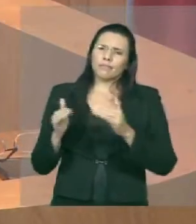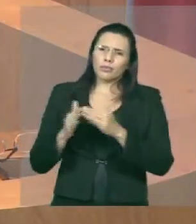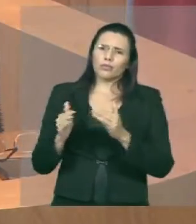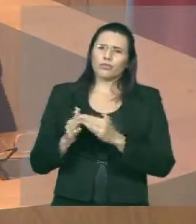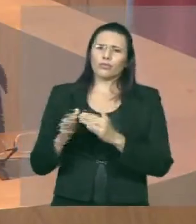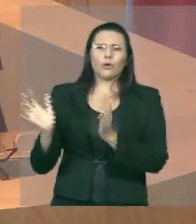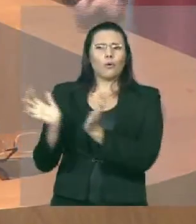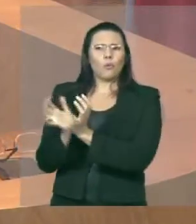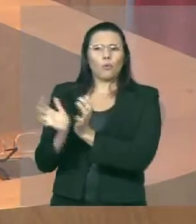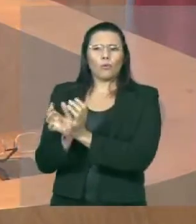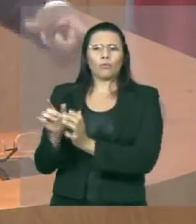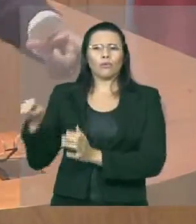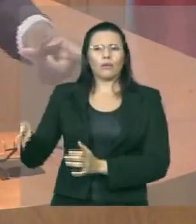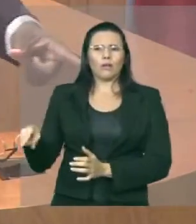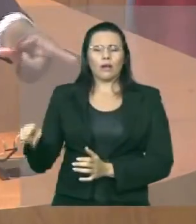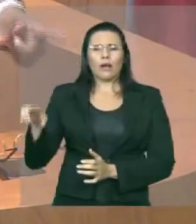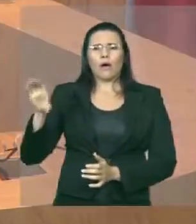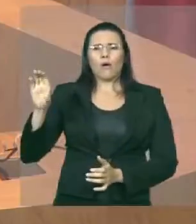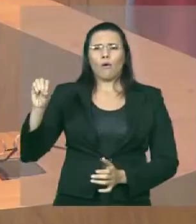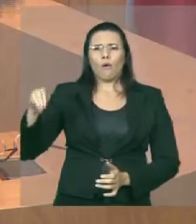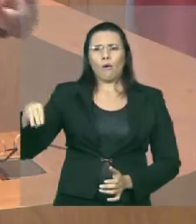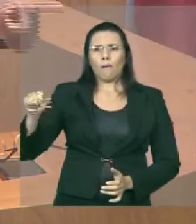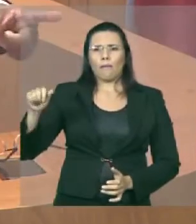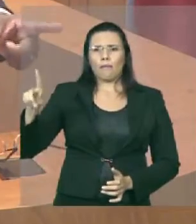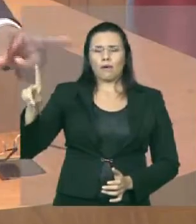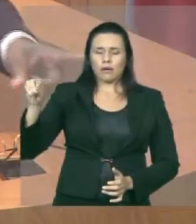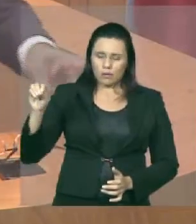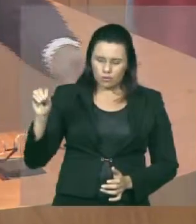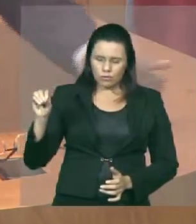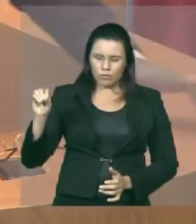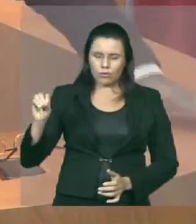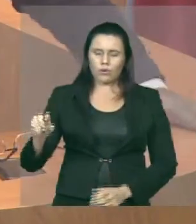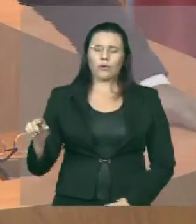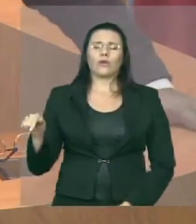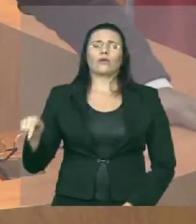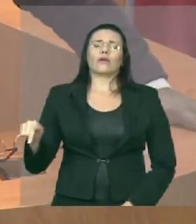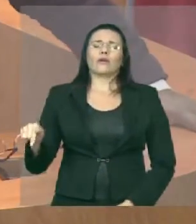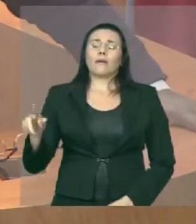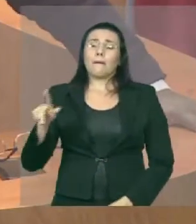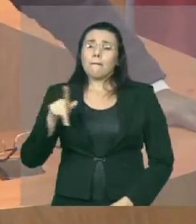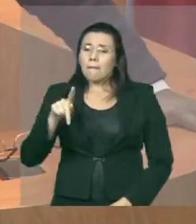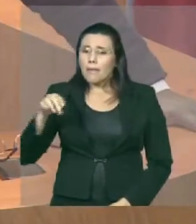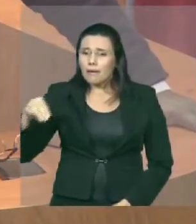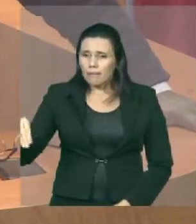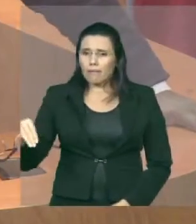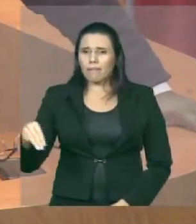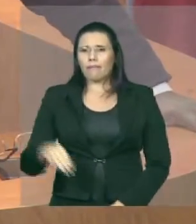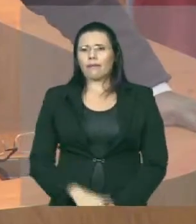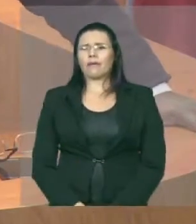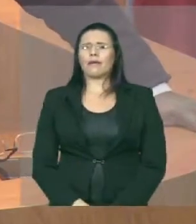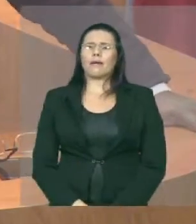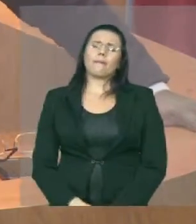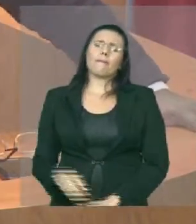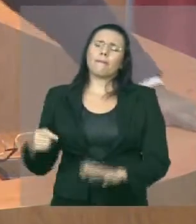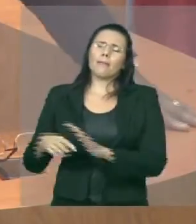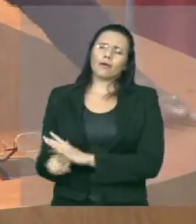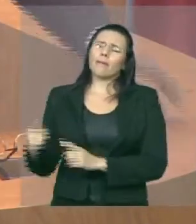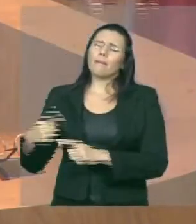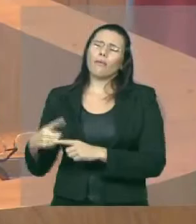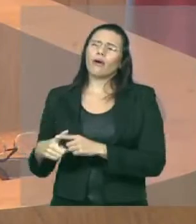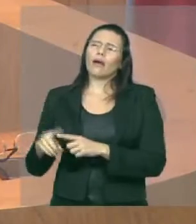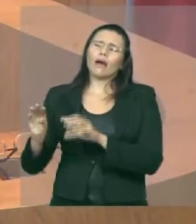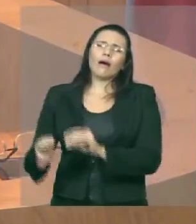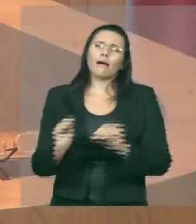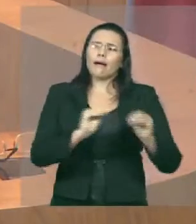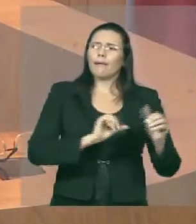motivação dessas transferências ou substituições e vou fazer também pela Comissão de Segurança se os